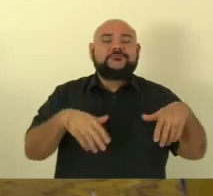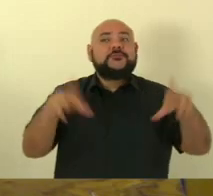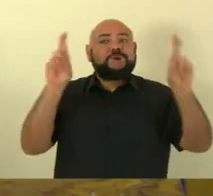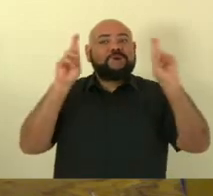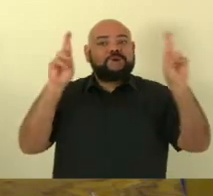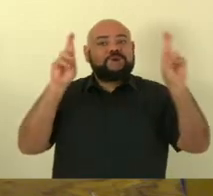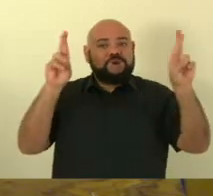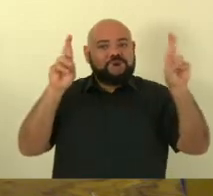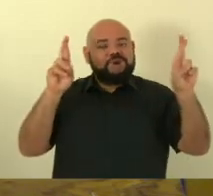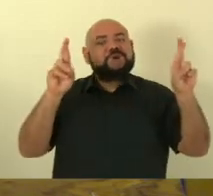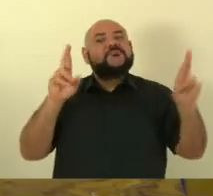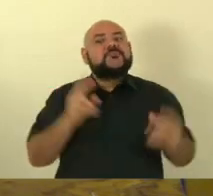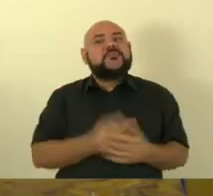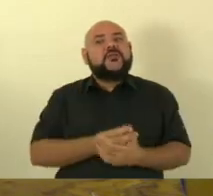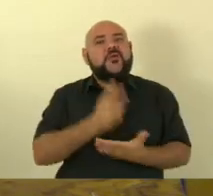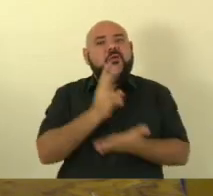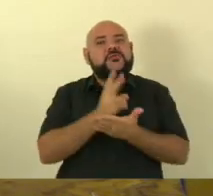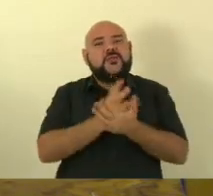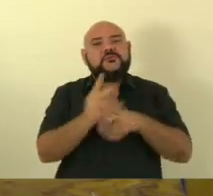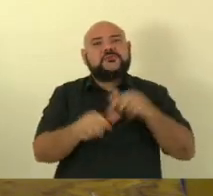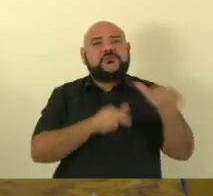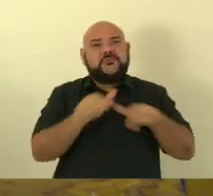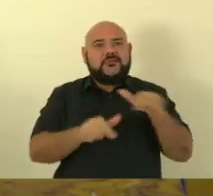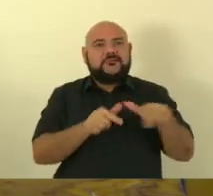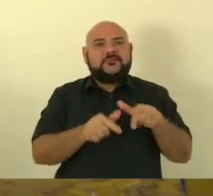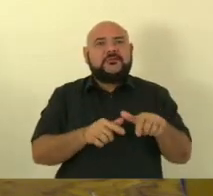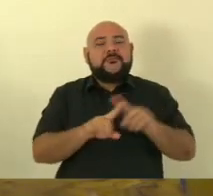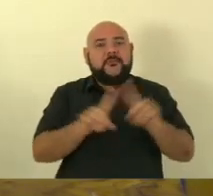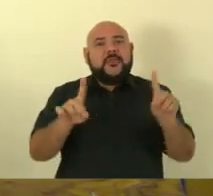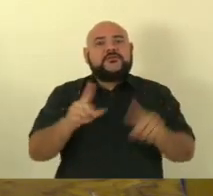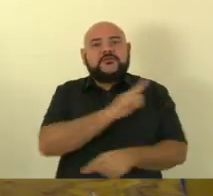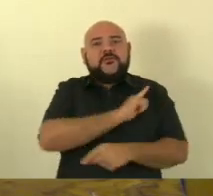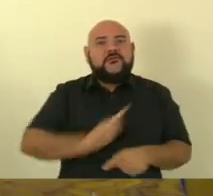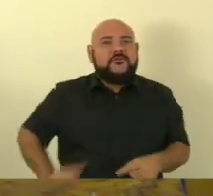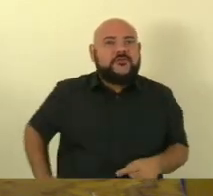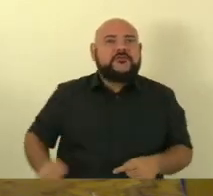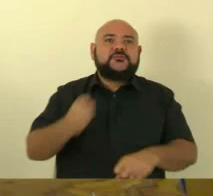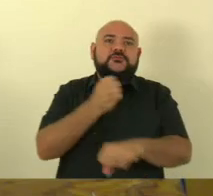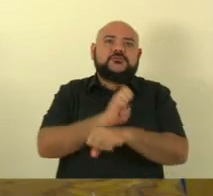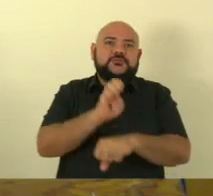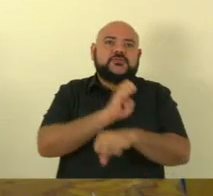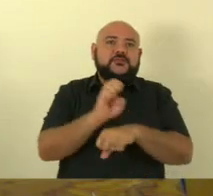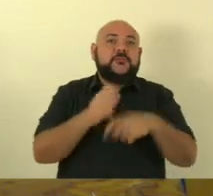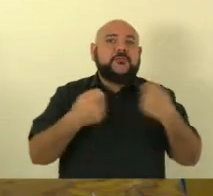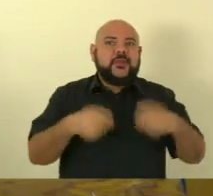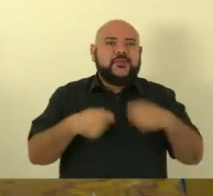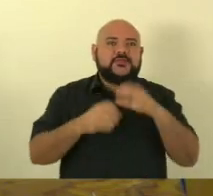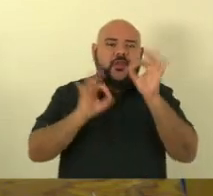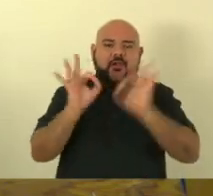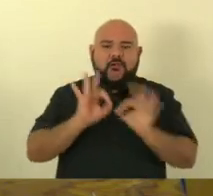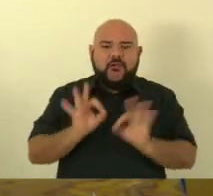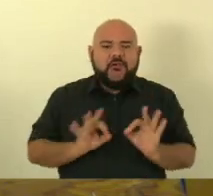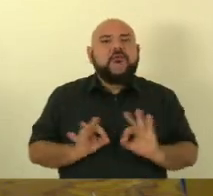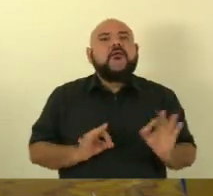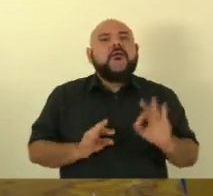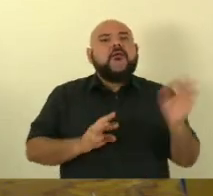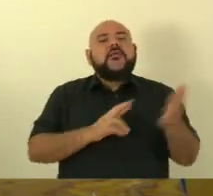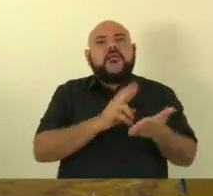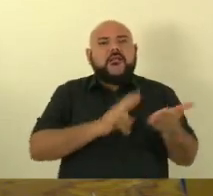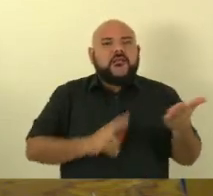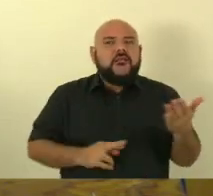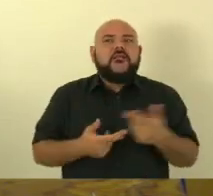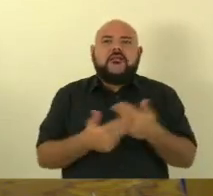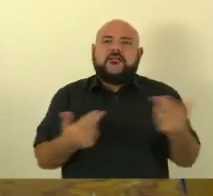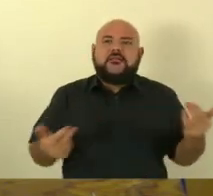mas o governo do estado precisa de regulamentar e também dotar a superintendência de recursos nós